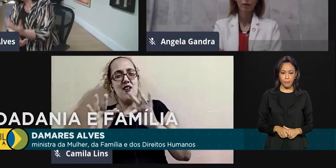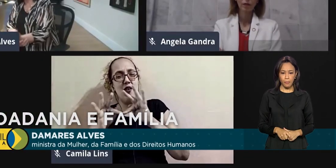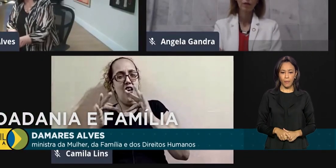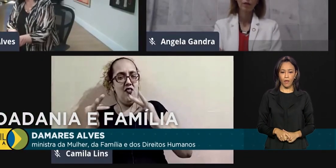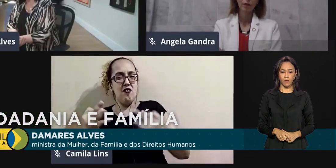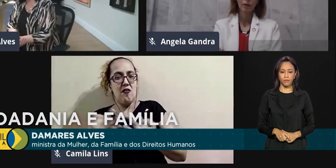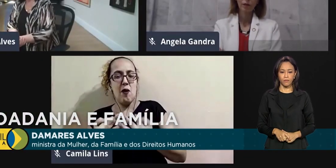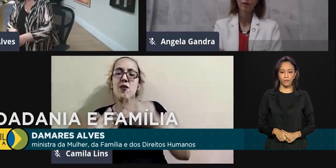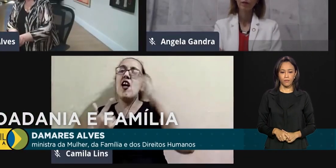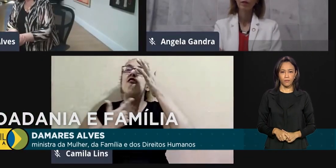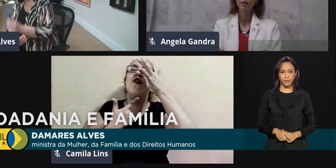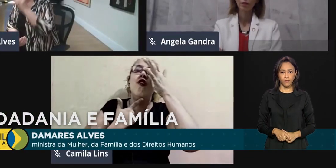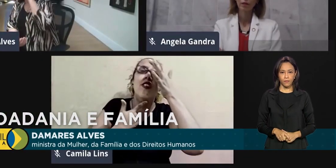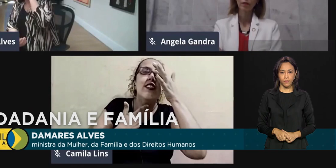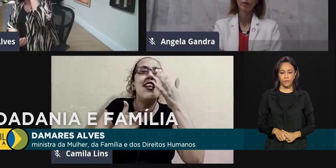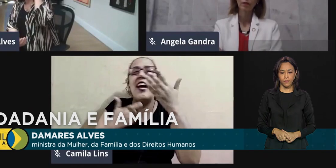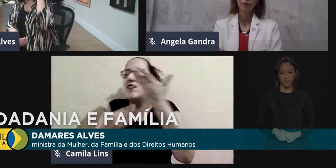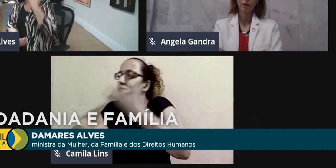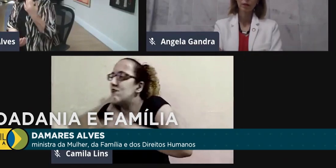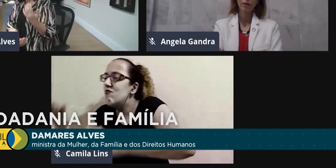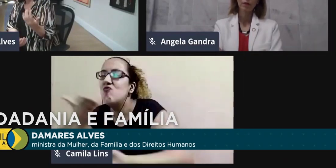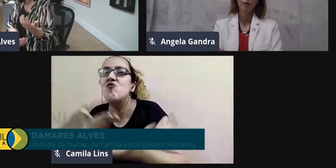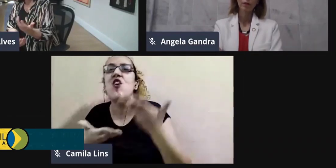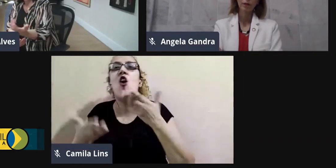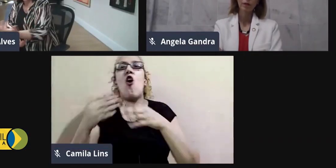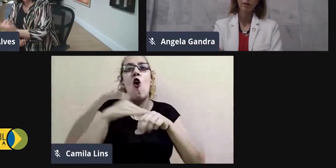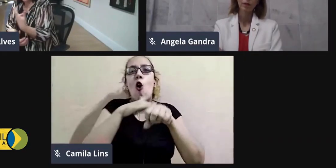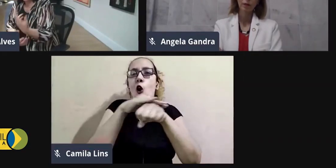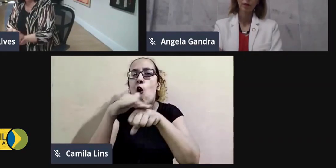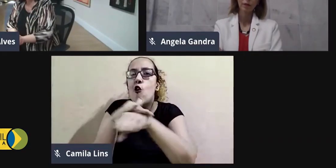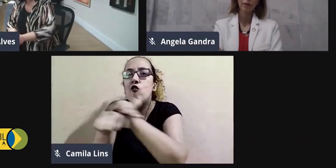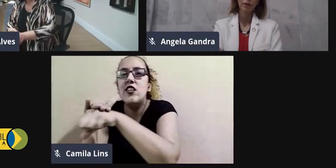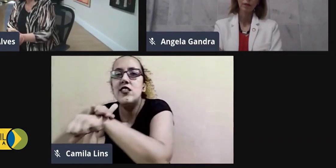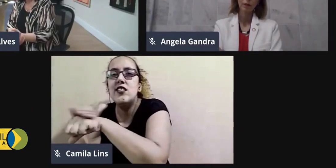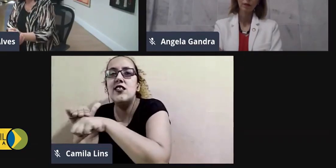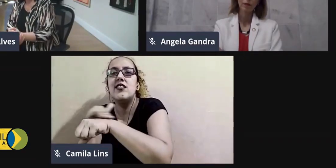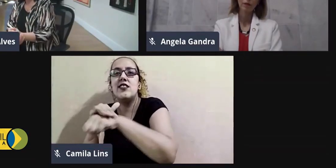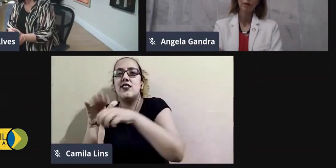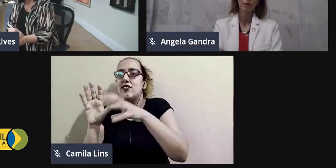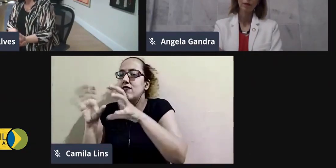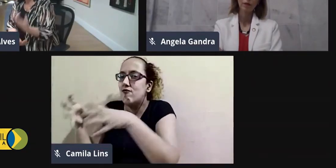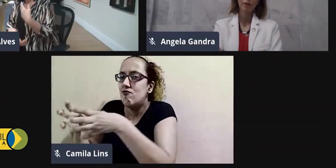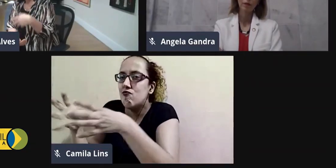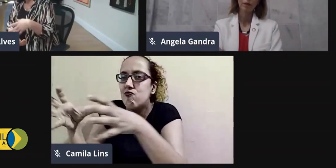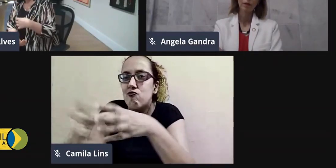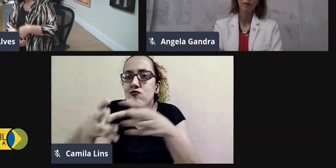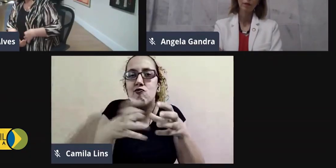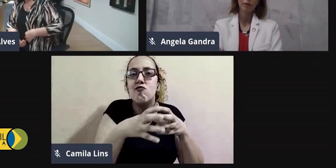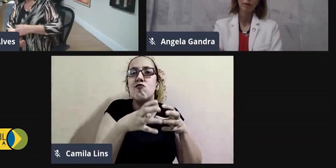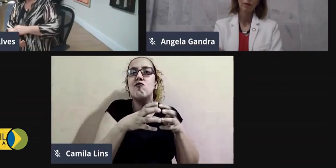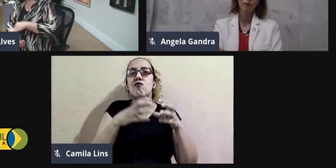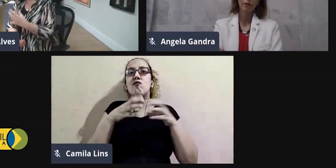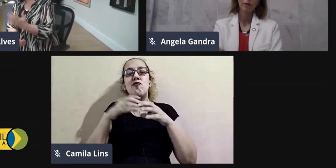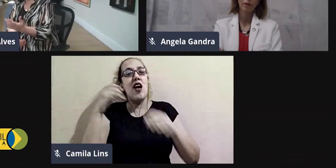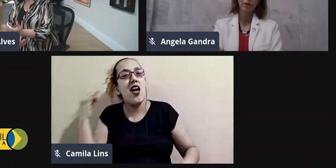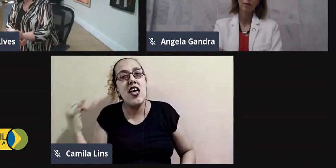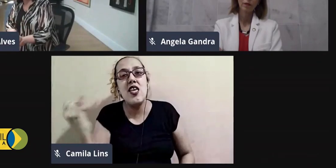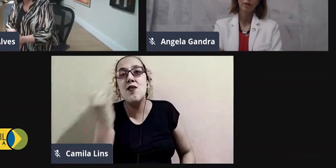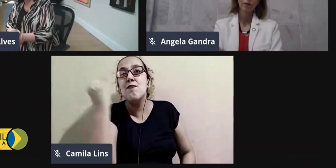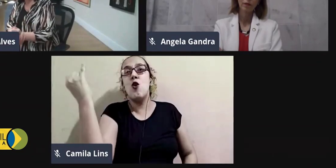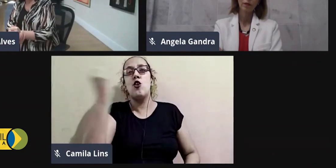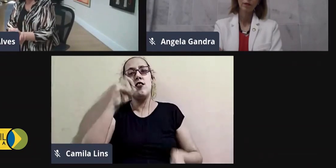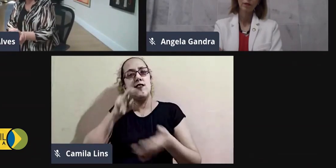conversar com o gestor municipal, conversar com as partes municipais, da importância do